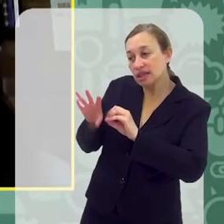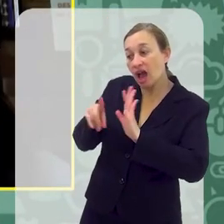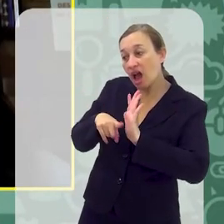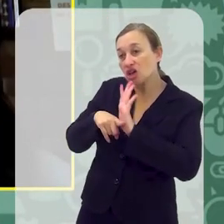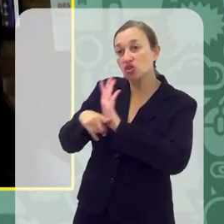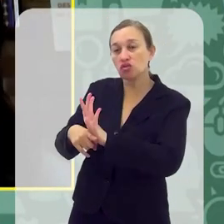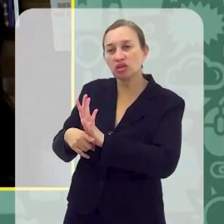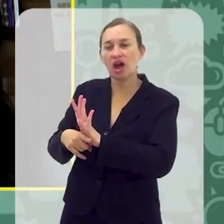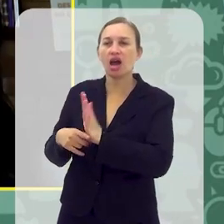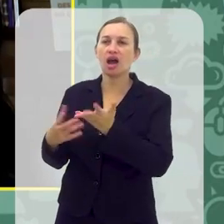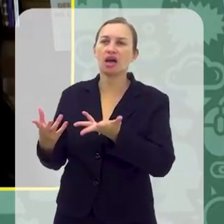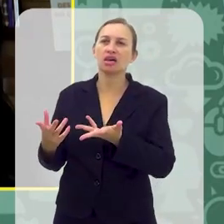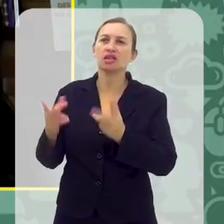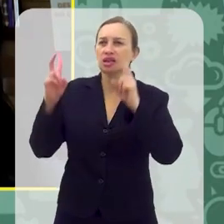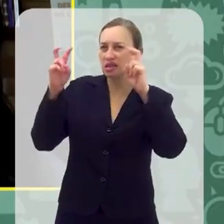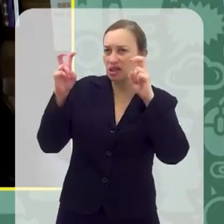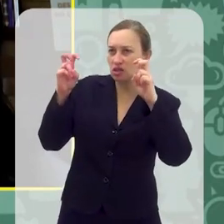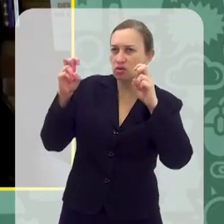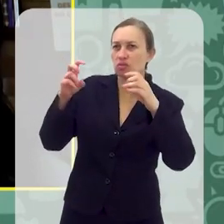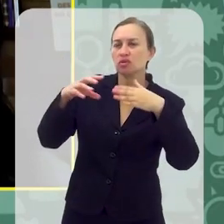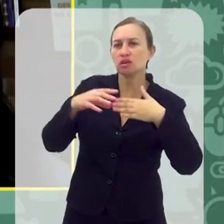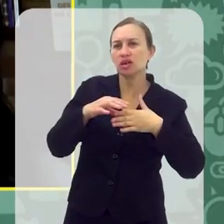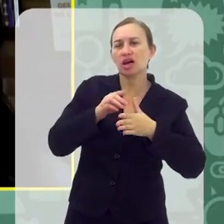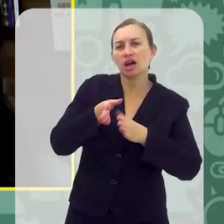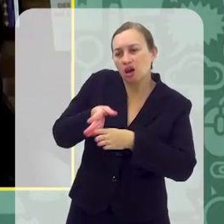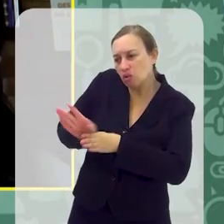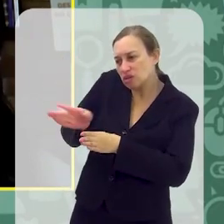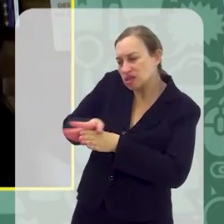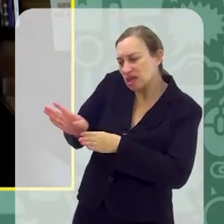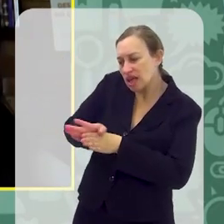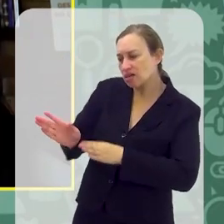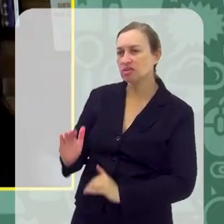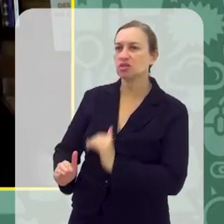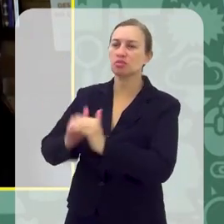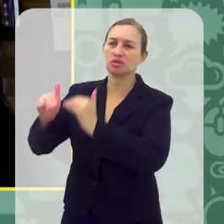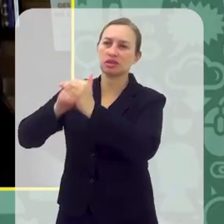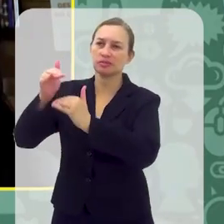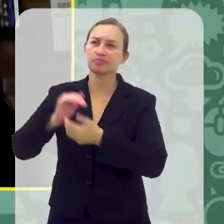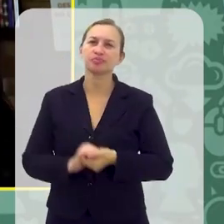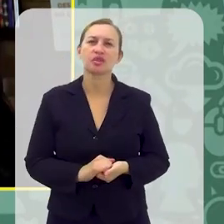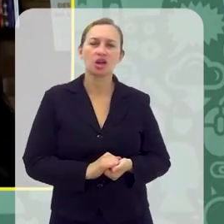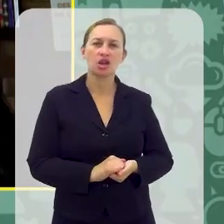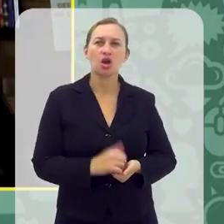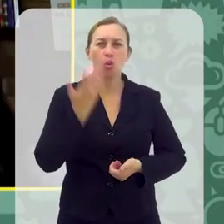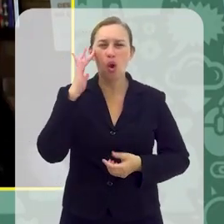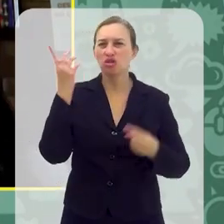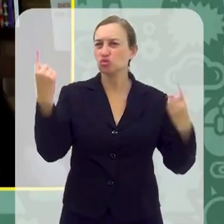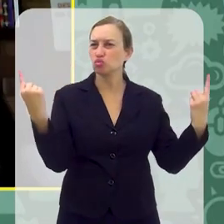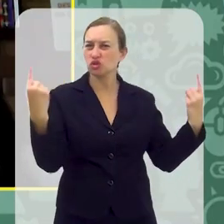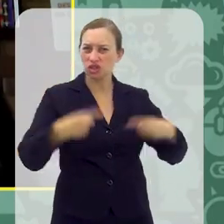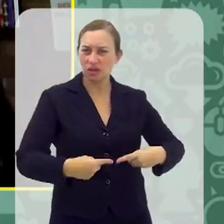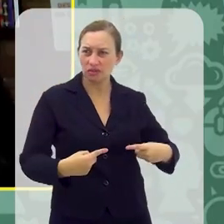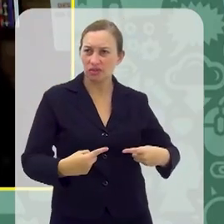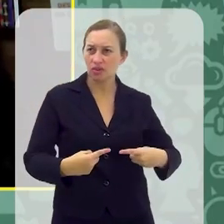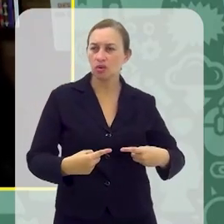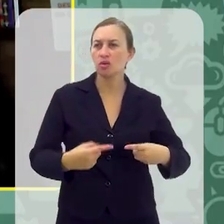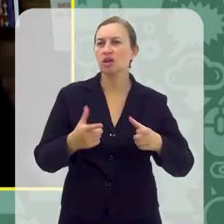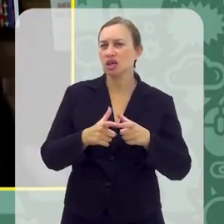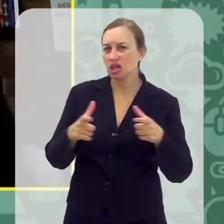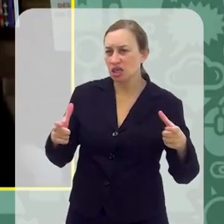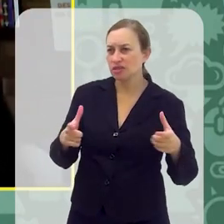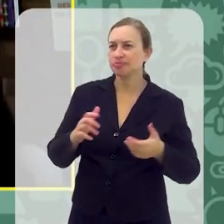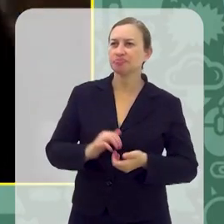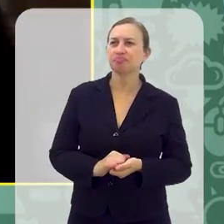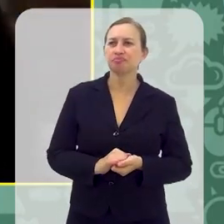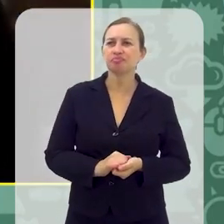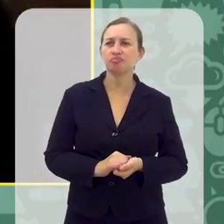né? Essa questão e auxiliar os jovens e os filhos nesse processo. Acho que o desafio é muito grande